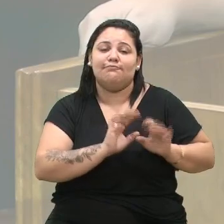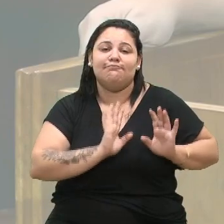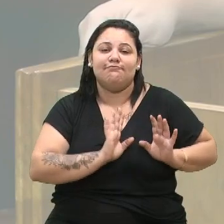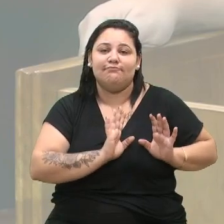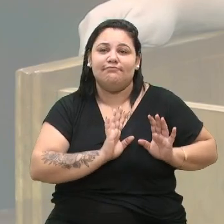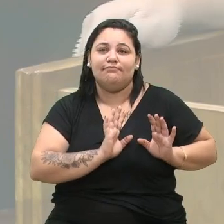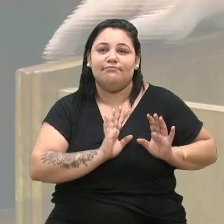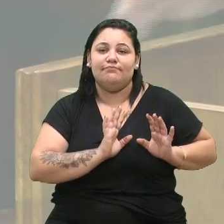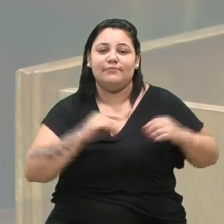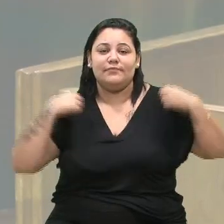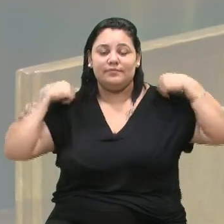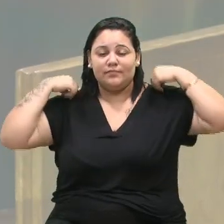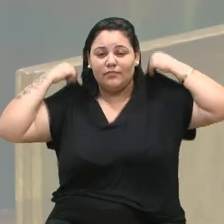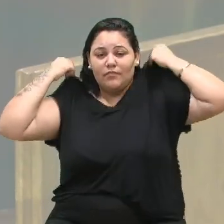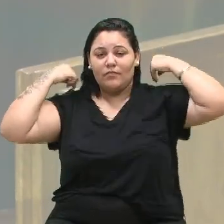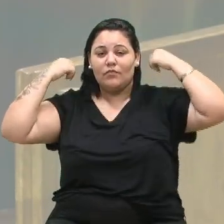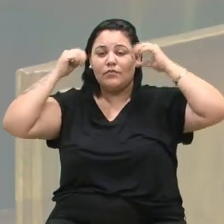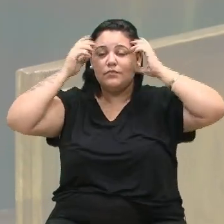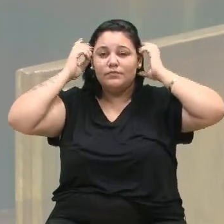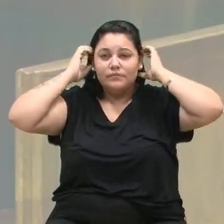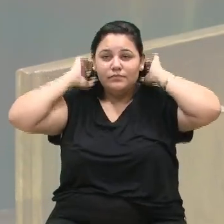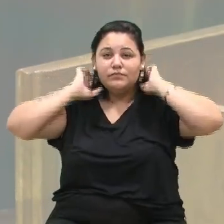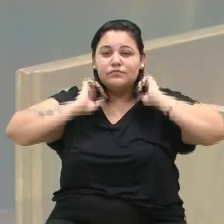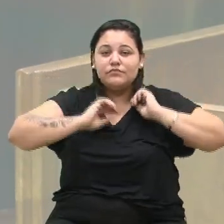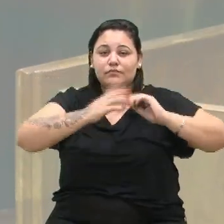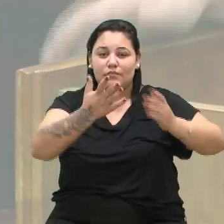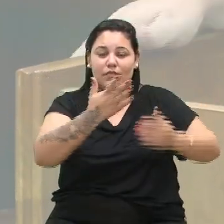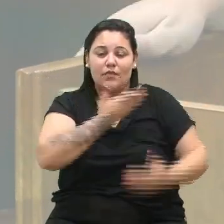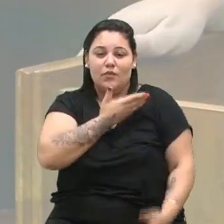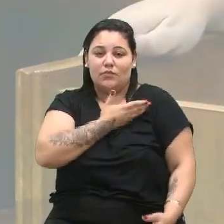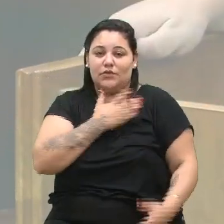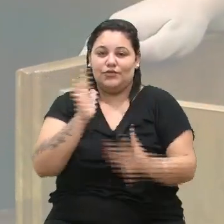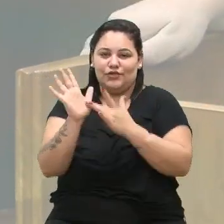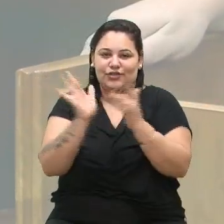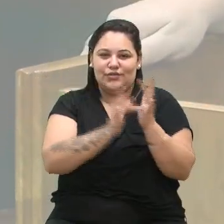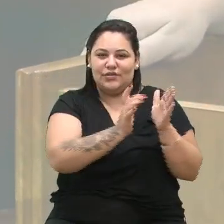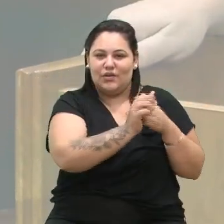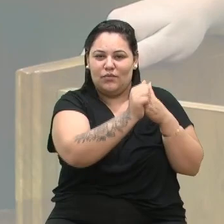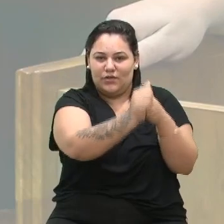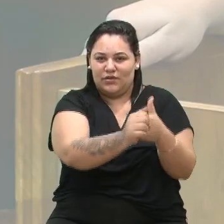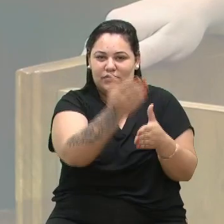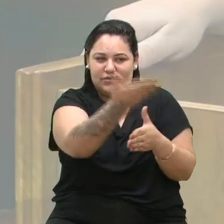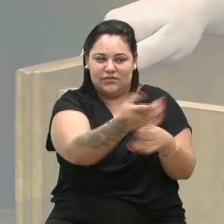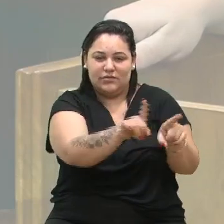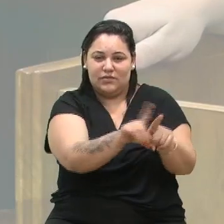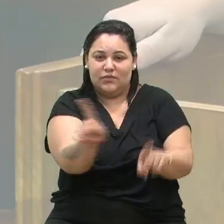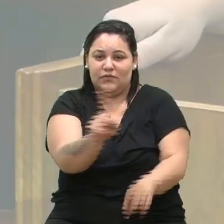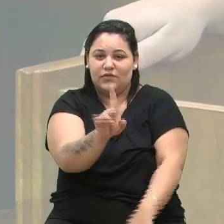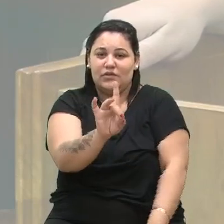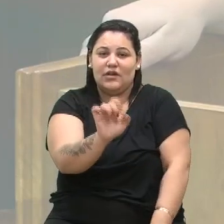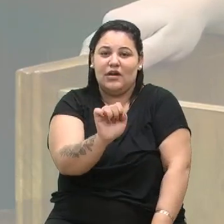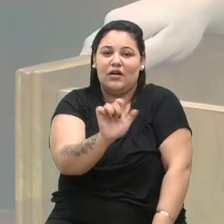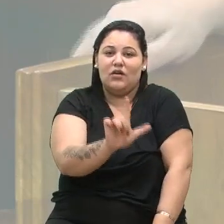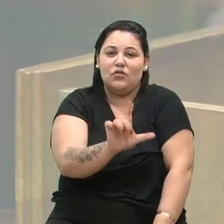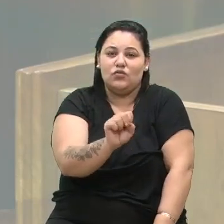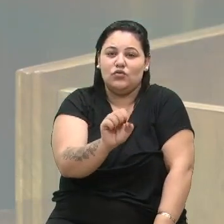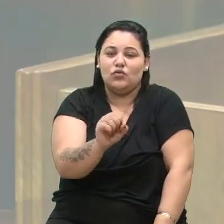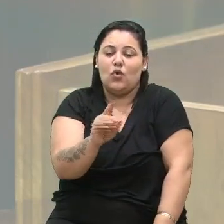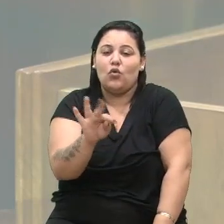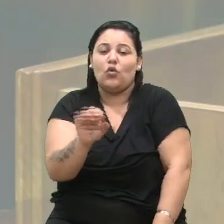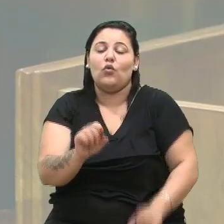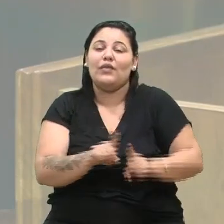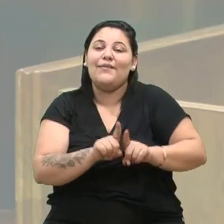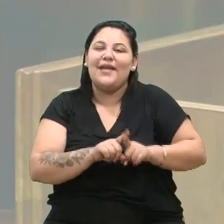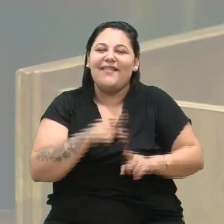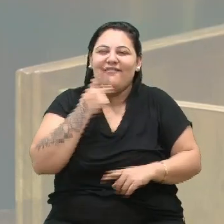meu grande amigo Jesus, que está hoje aqui nos acompanhando, o professor da Osoto, falo muito que tem